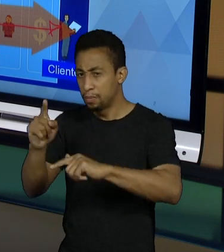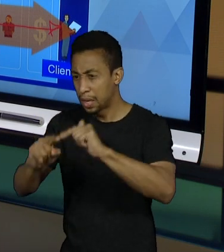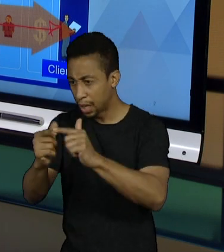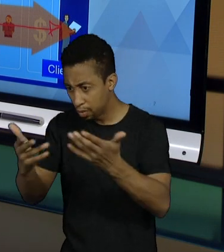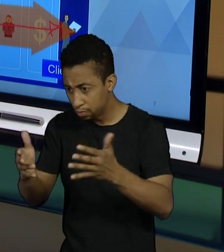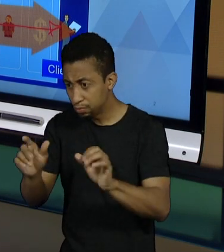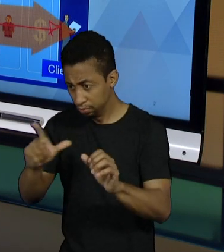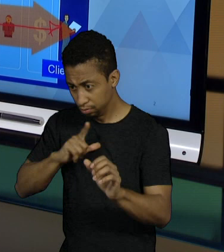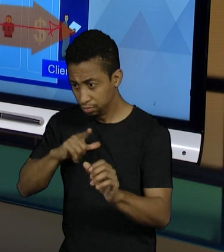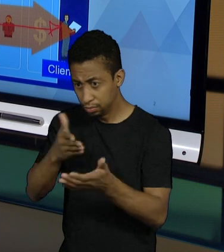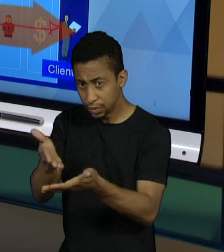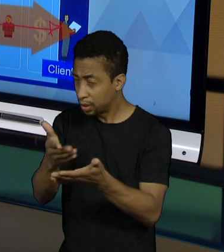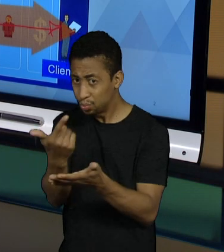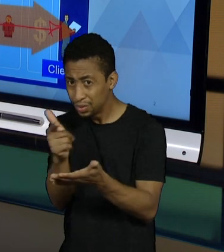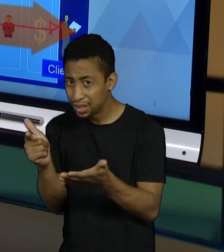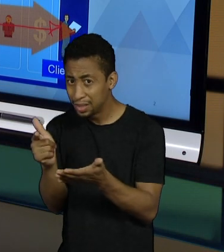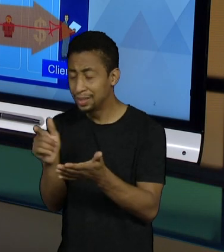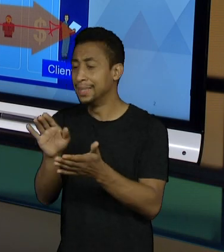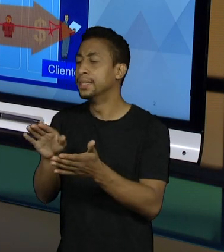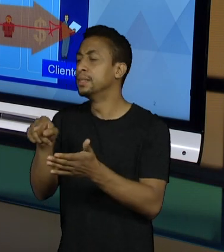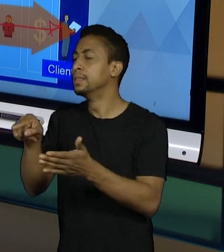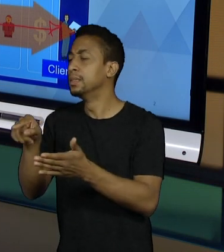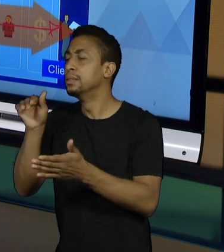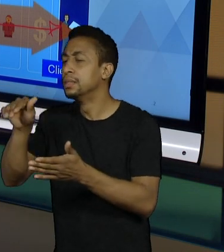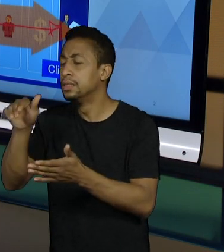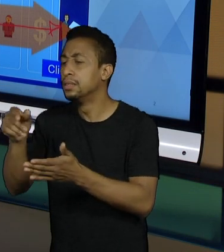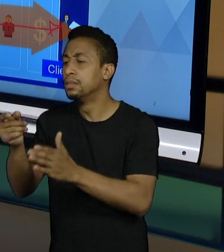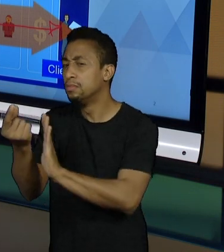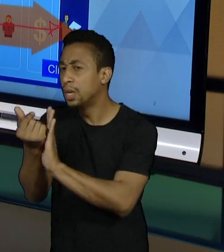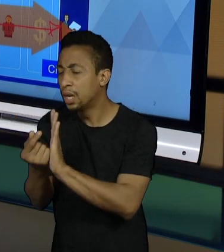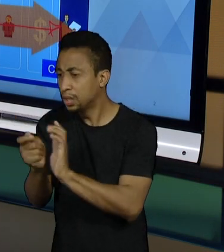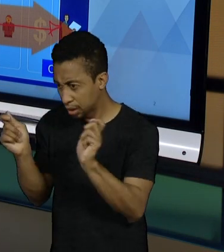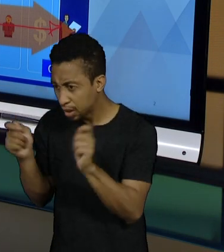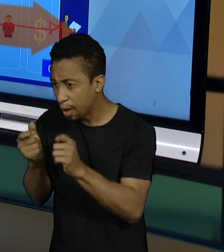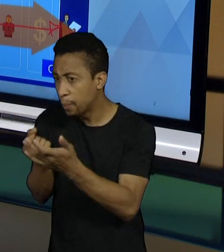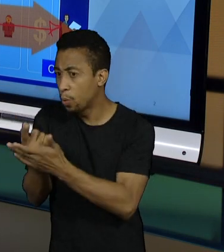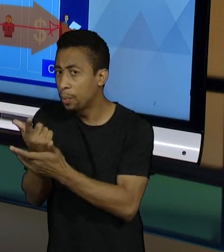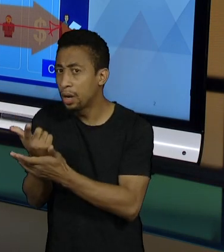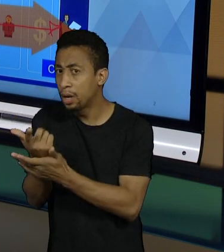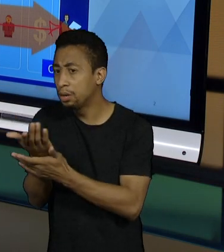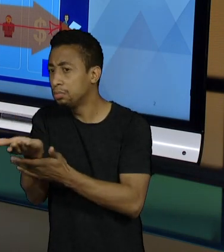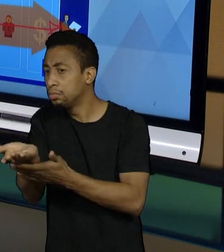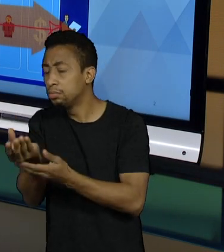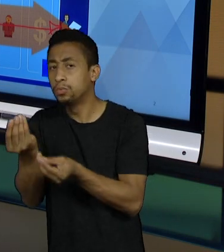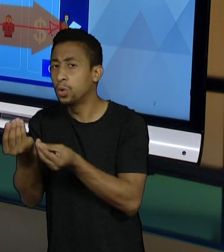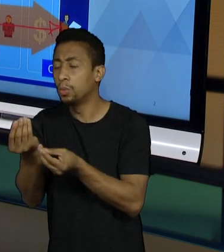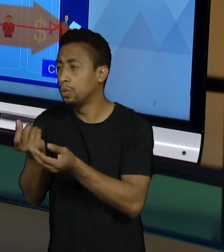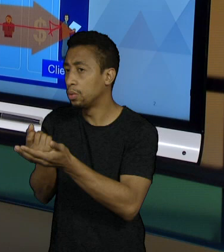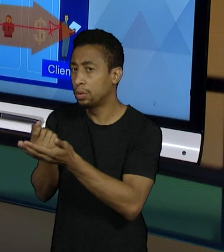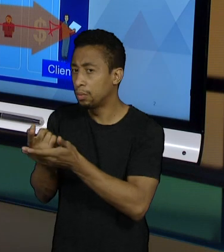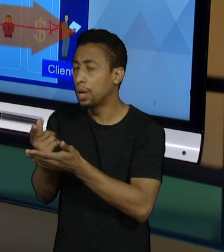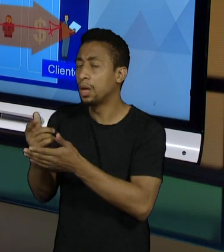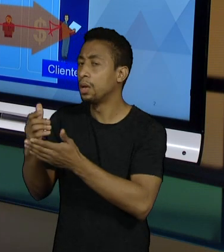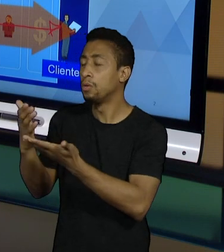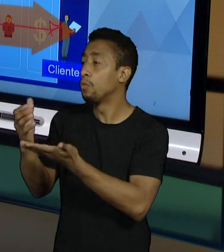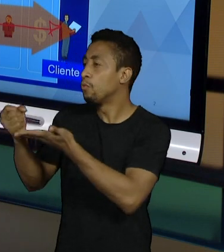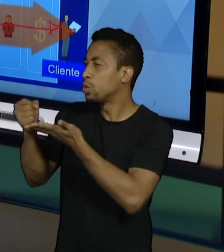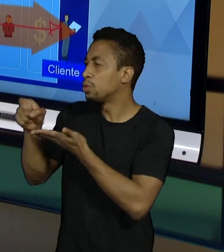acessar finanças para ver se eu tenho recursos para comprar o material, ou seja, essa visão é por processo.